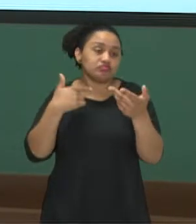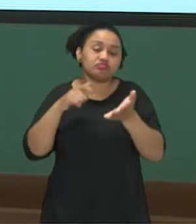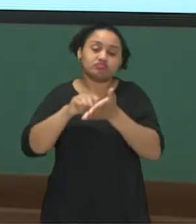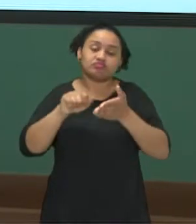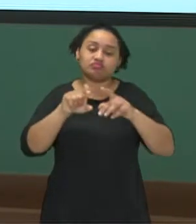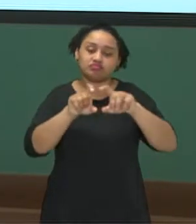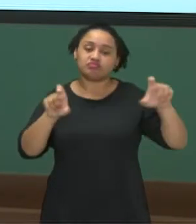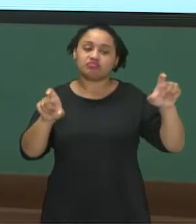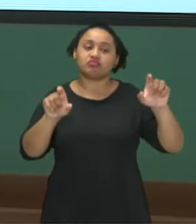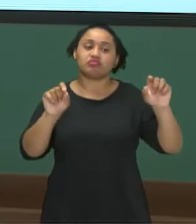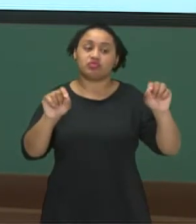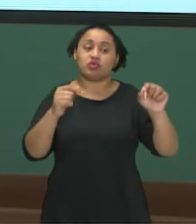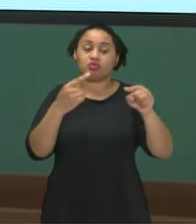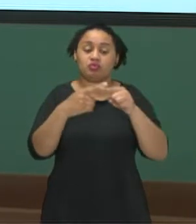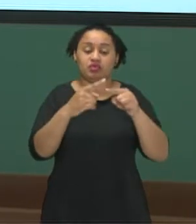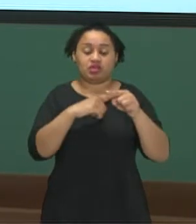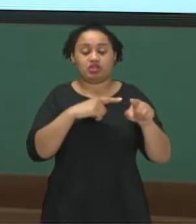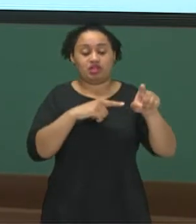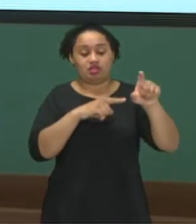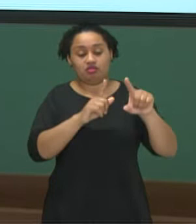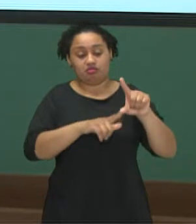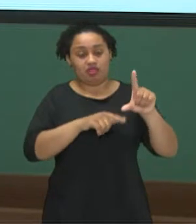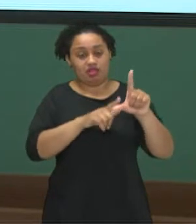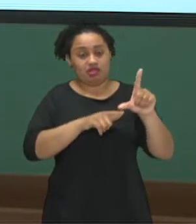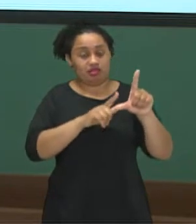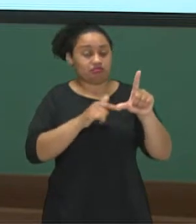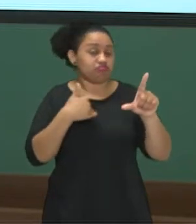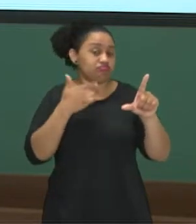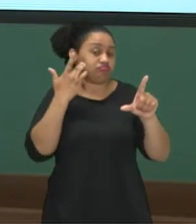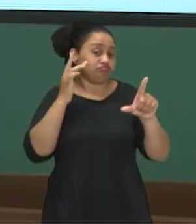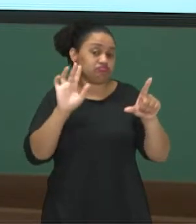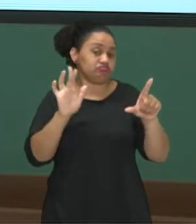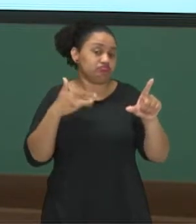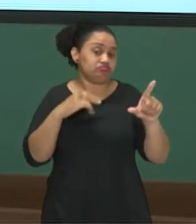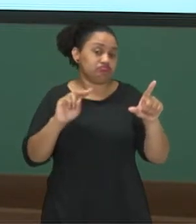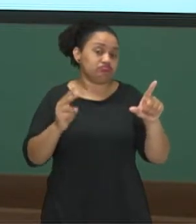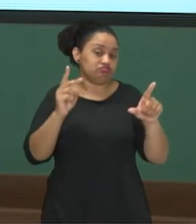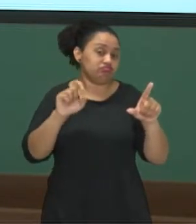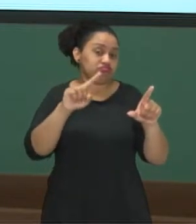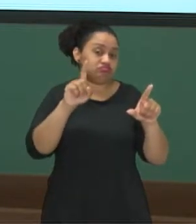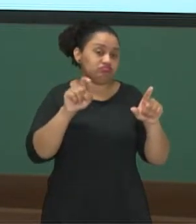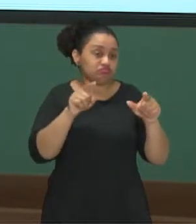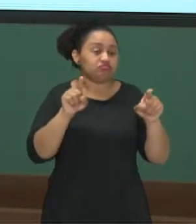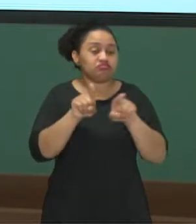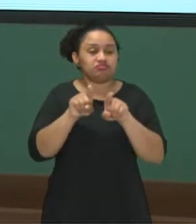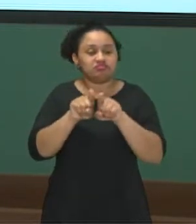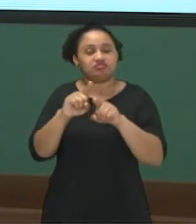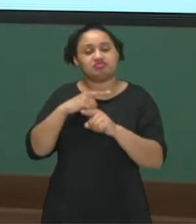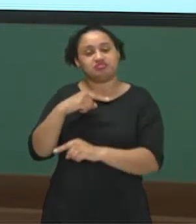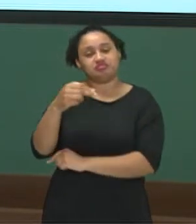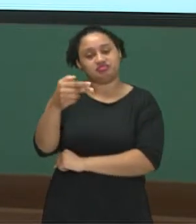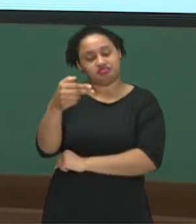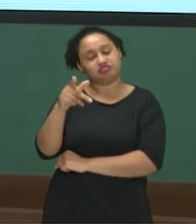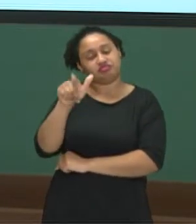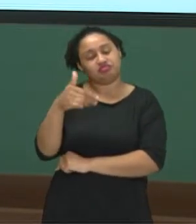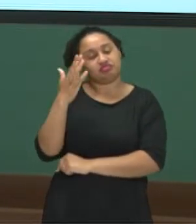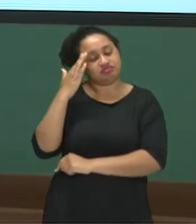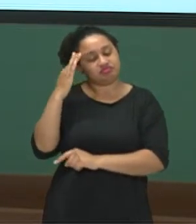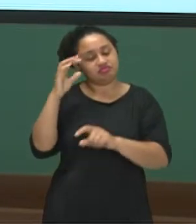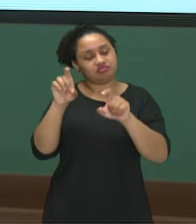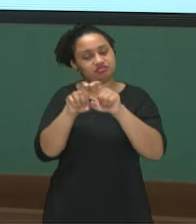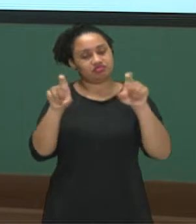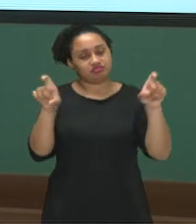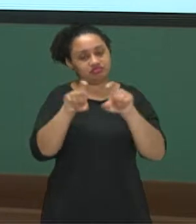uma equação porque apareceu uma letra, valor desconhecido, e também apareceu uma igualdade. Com isso,